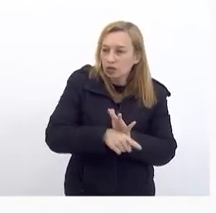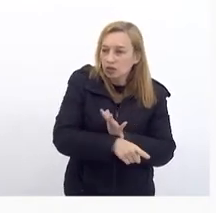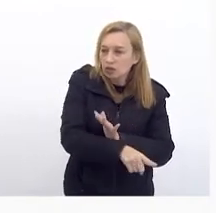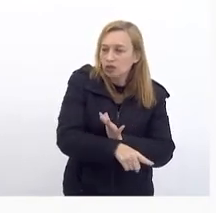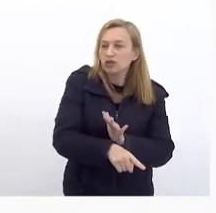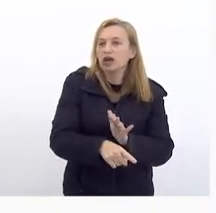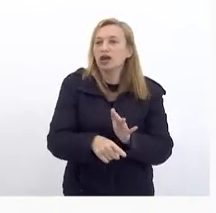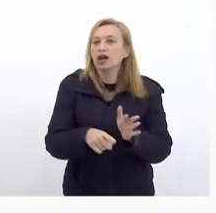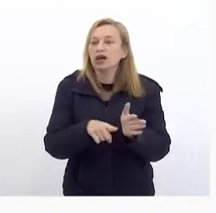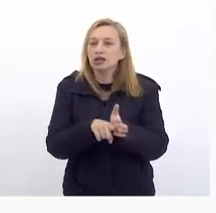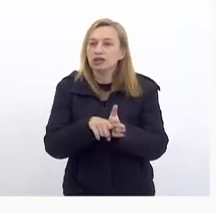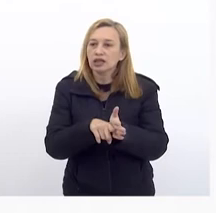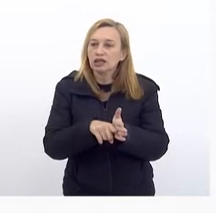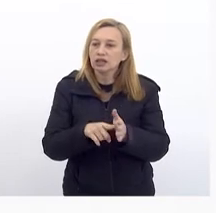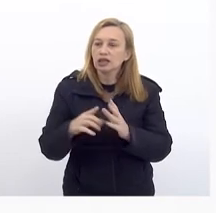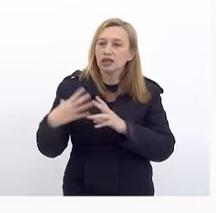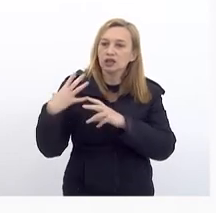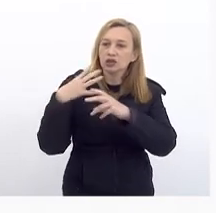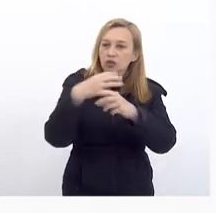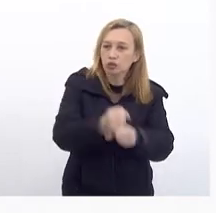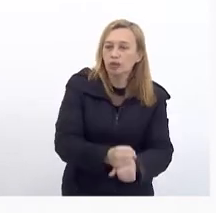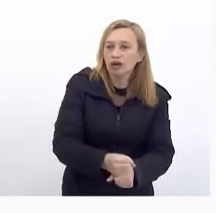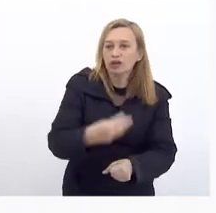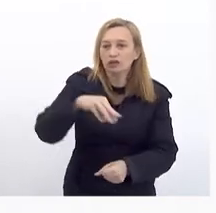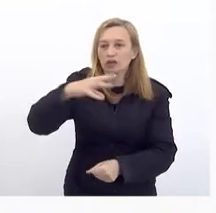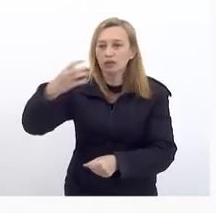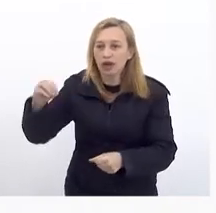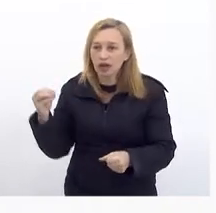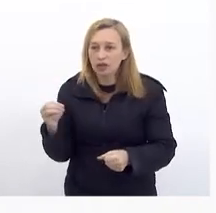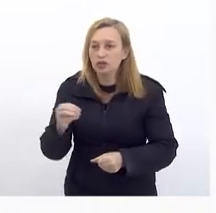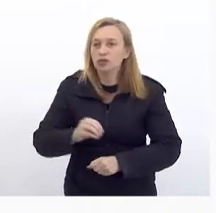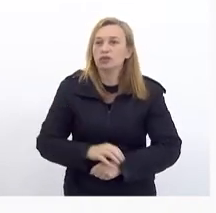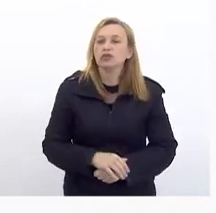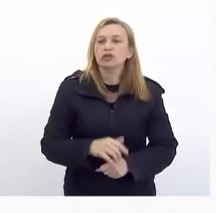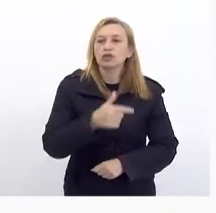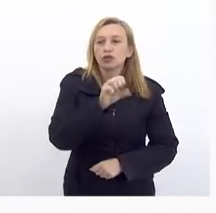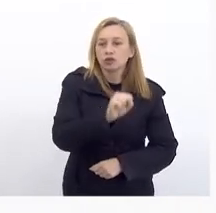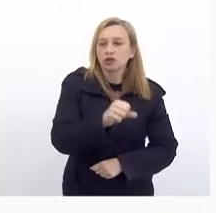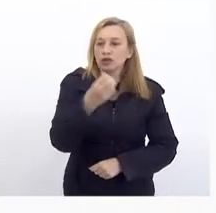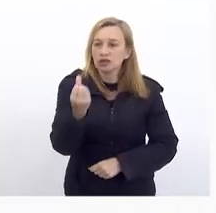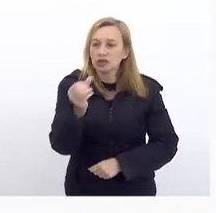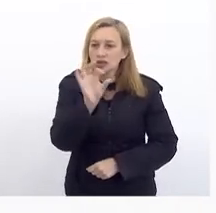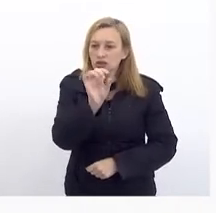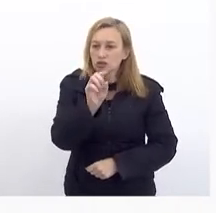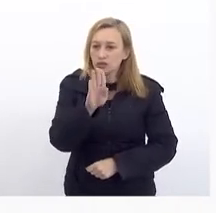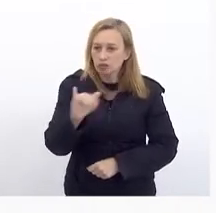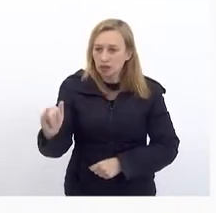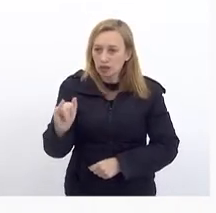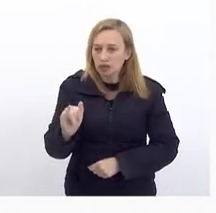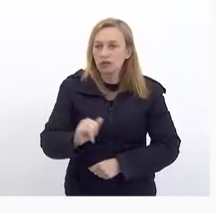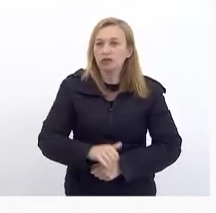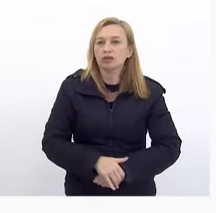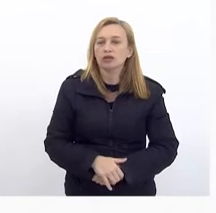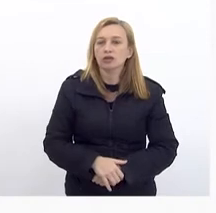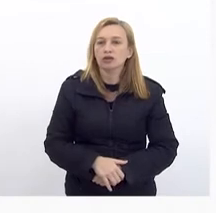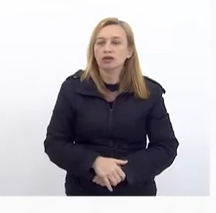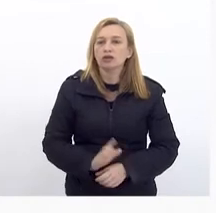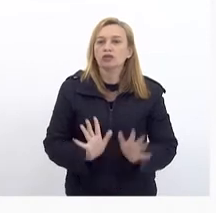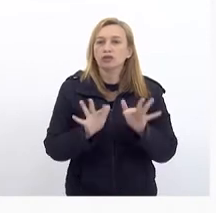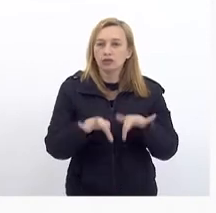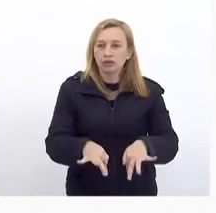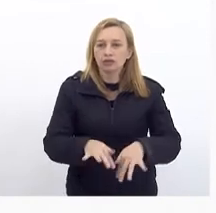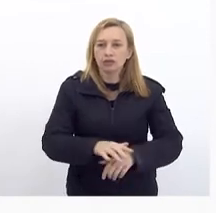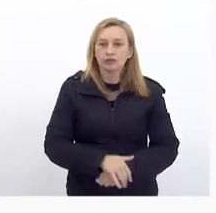Ser somado Nessa Receita De 86 bi No final